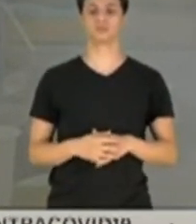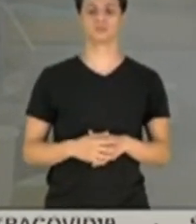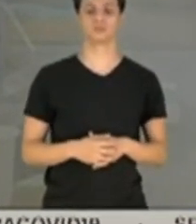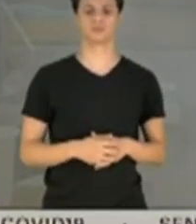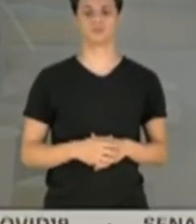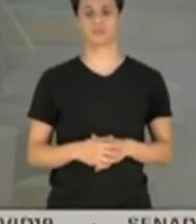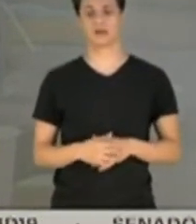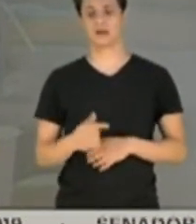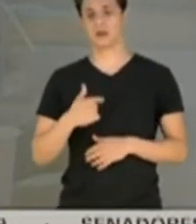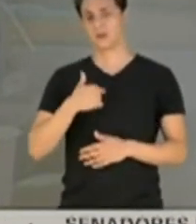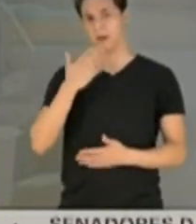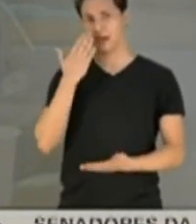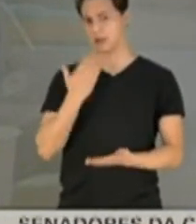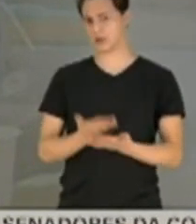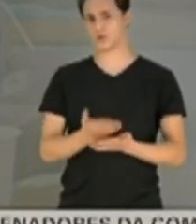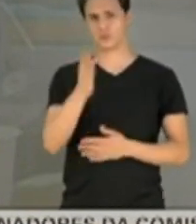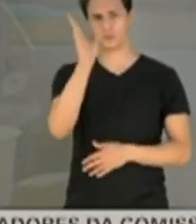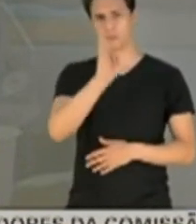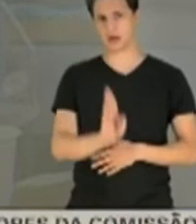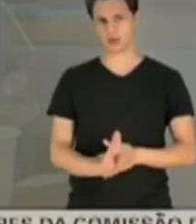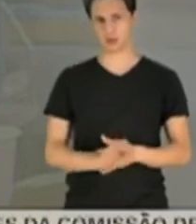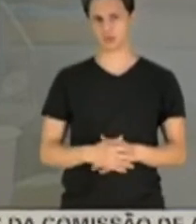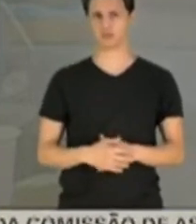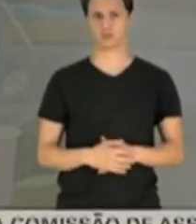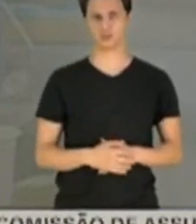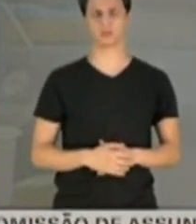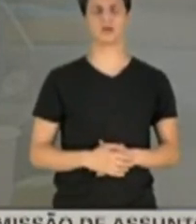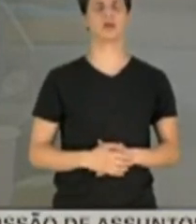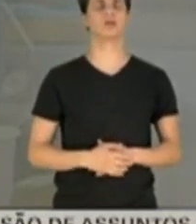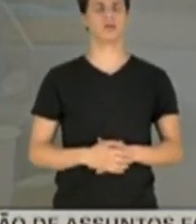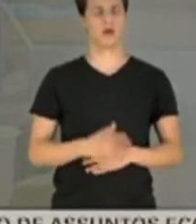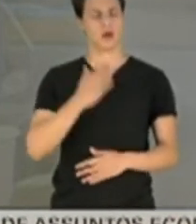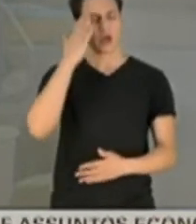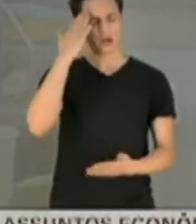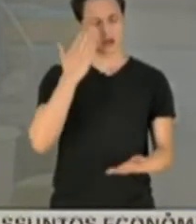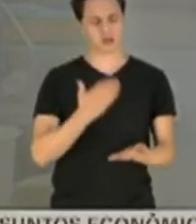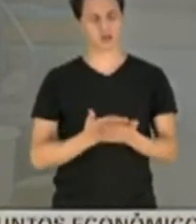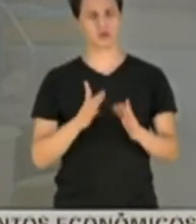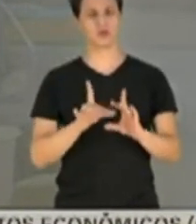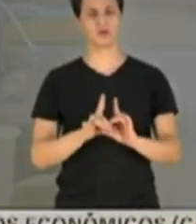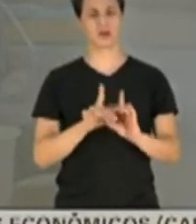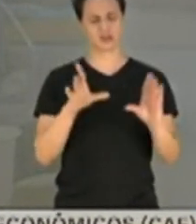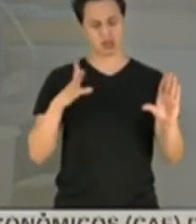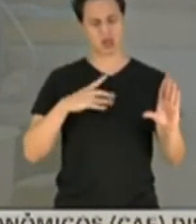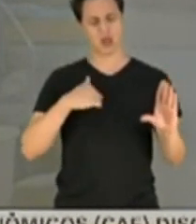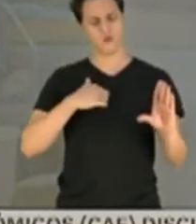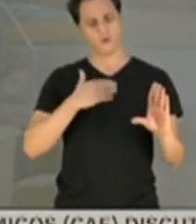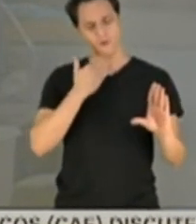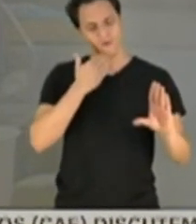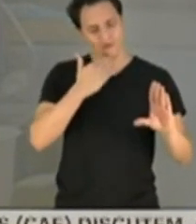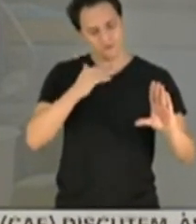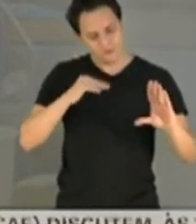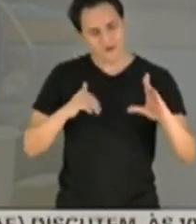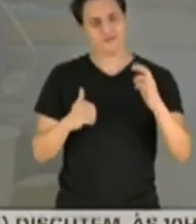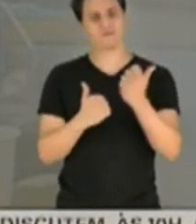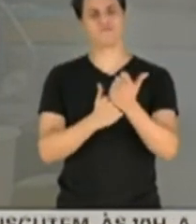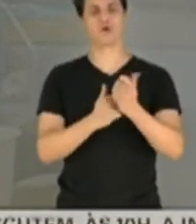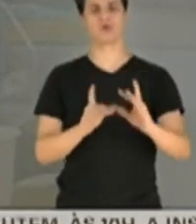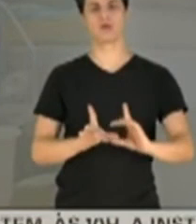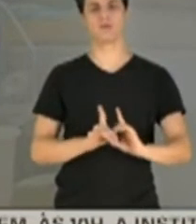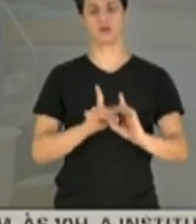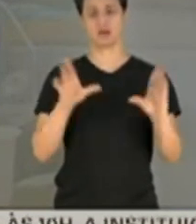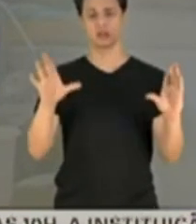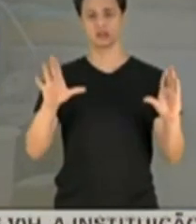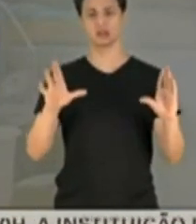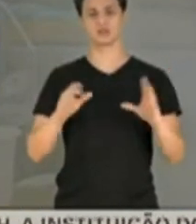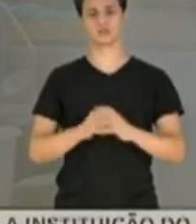eu acredito no Brasil. Acredito e defendo a democracia. assim como defendo